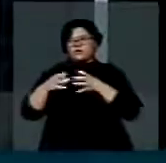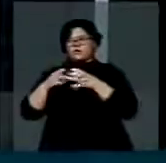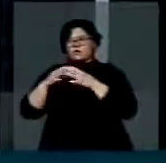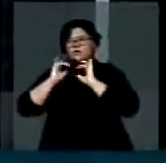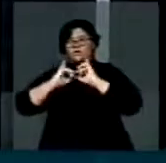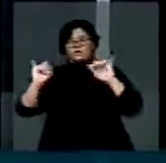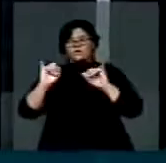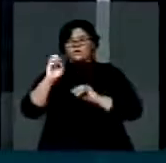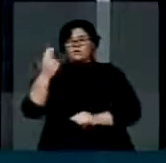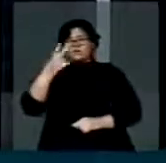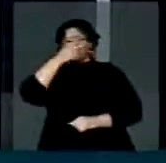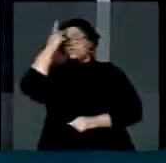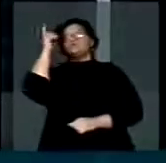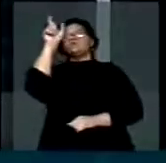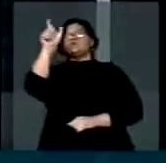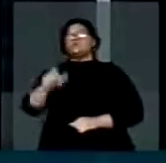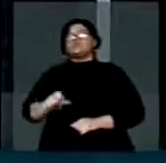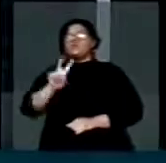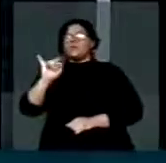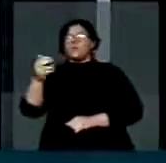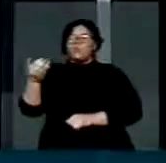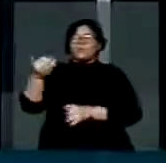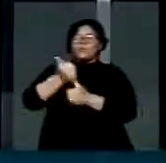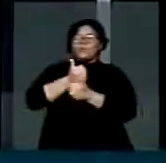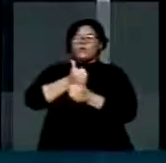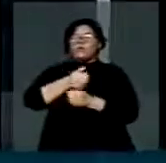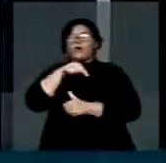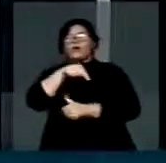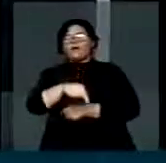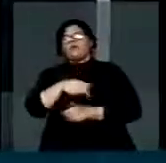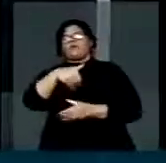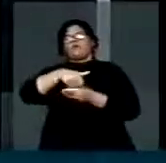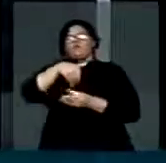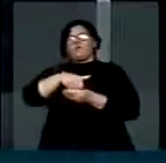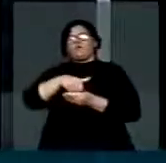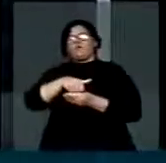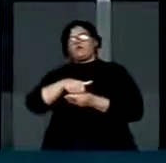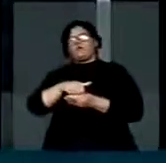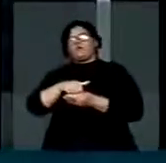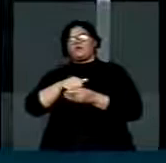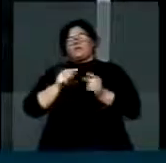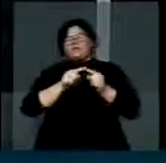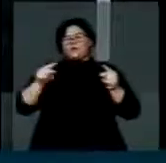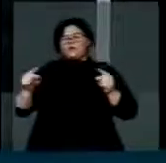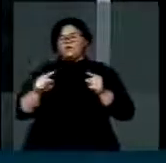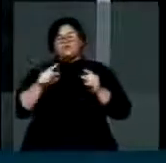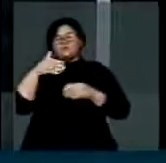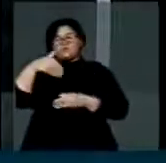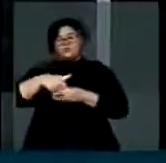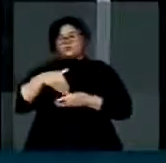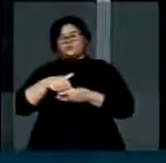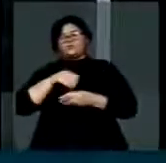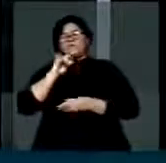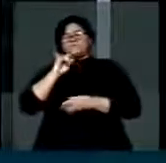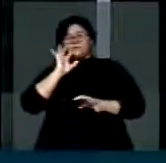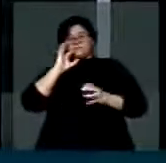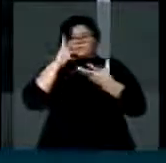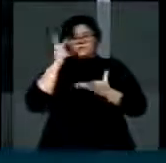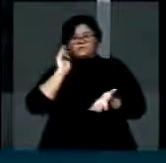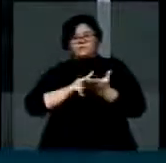candidatos no período eleitoral. Essa medida, se for concretizada ainda este ano,